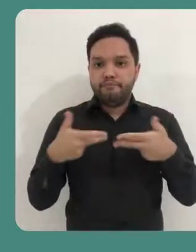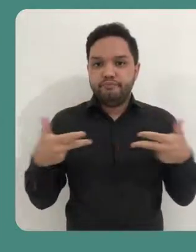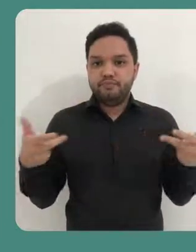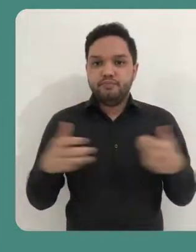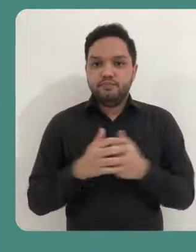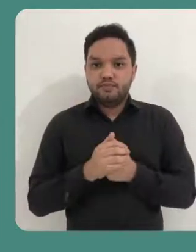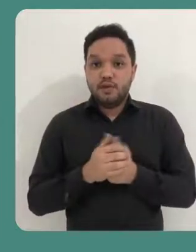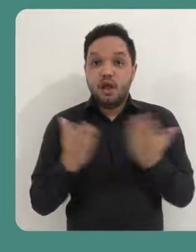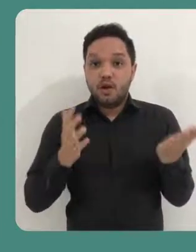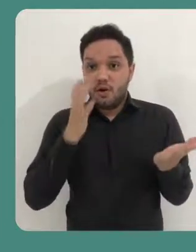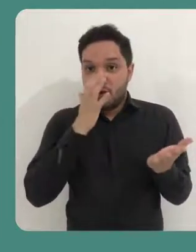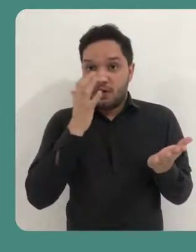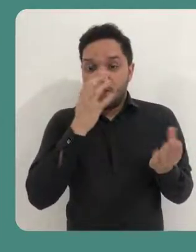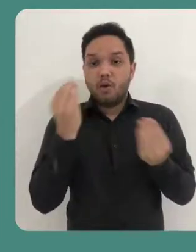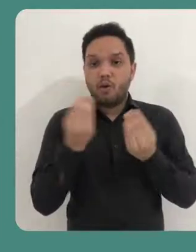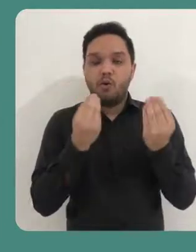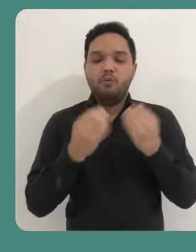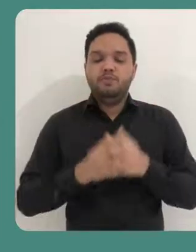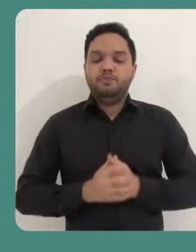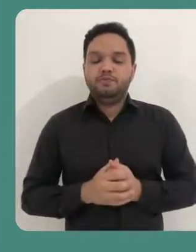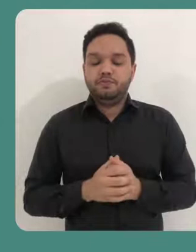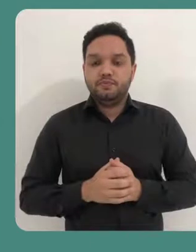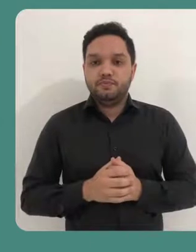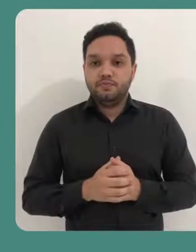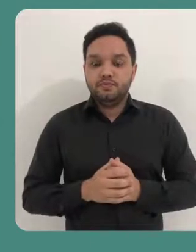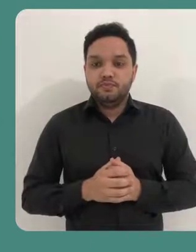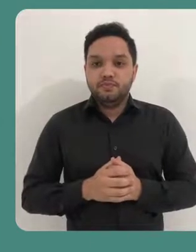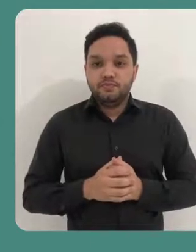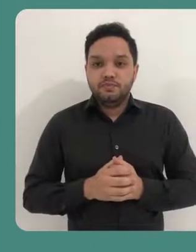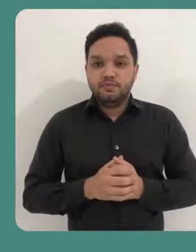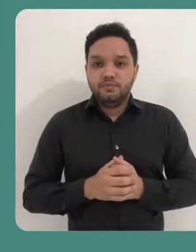elementos. Me acompanhe aqui nessa demonstração.